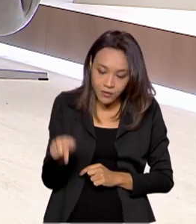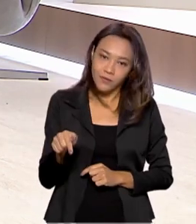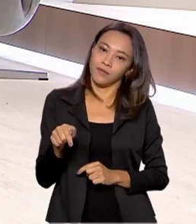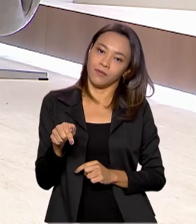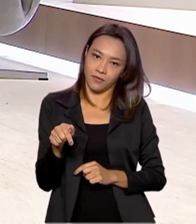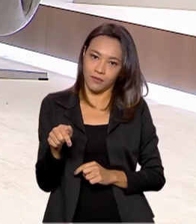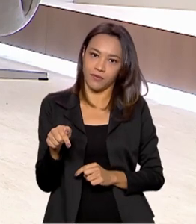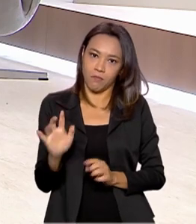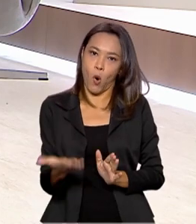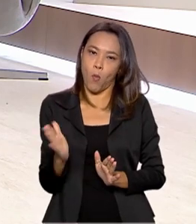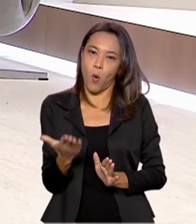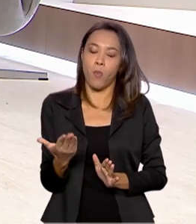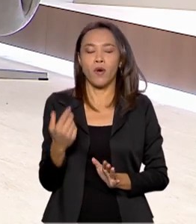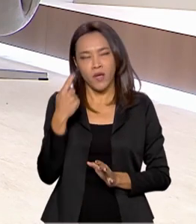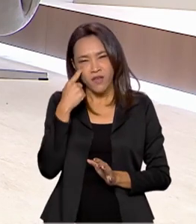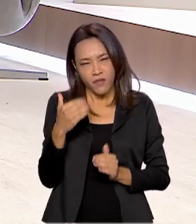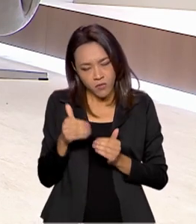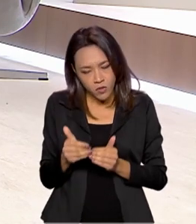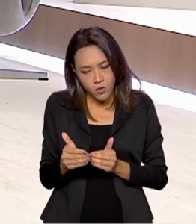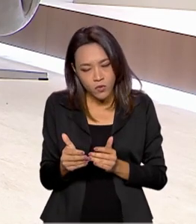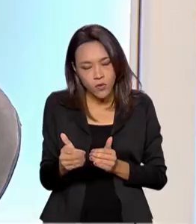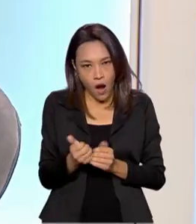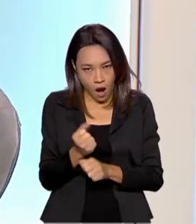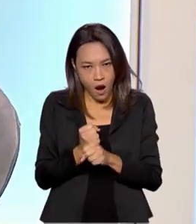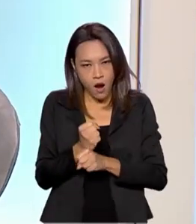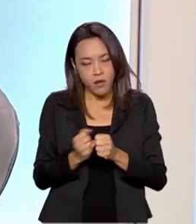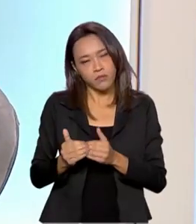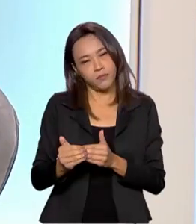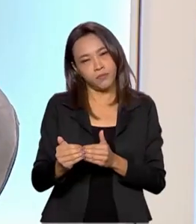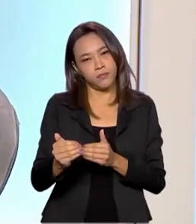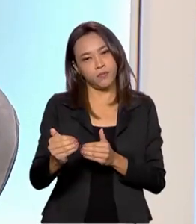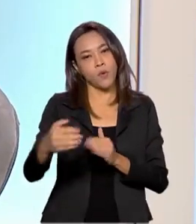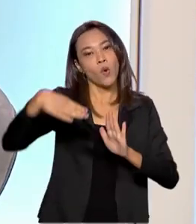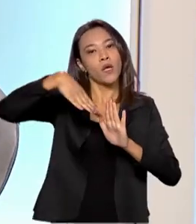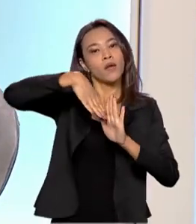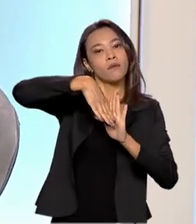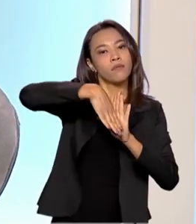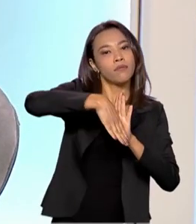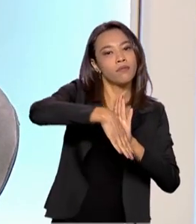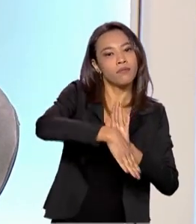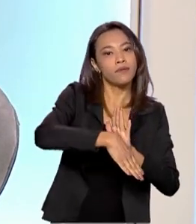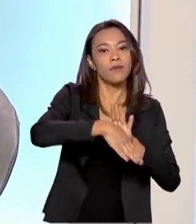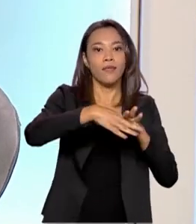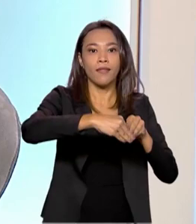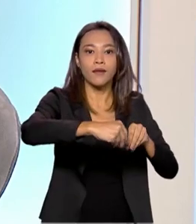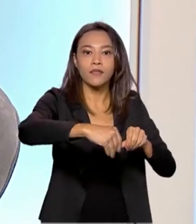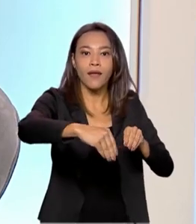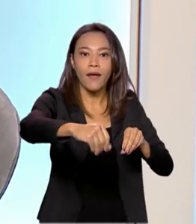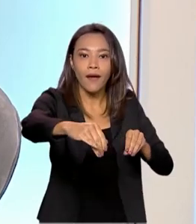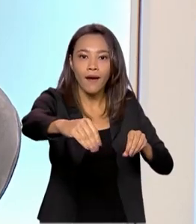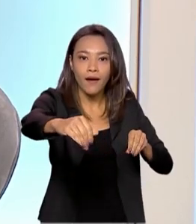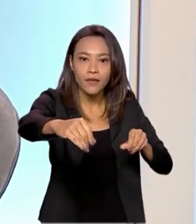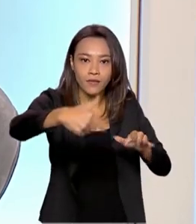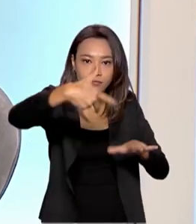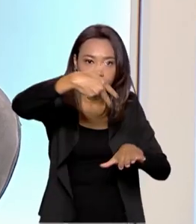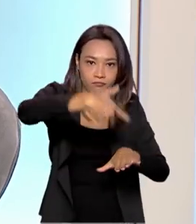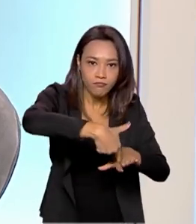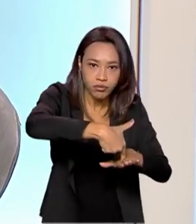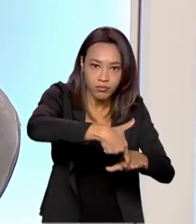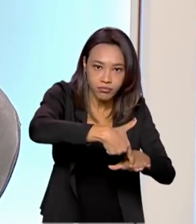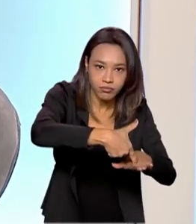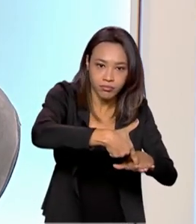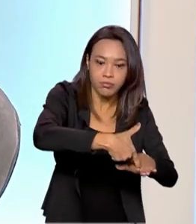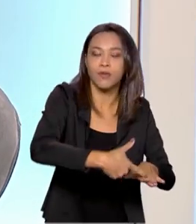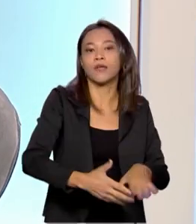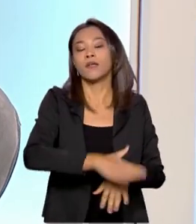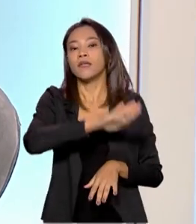vemos, nos últimos anos, uma produção declinante dos campos em terra e também dos campos maduros em mar,